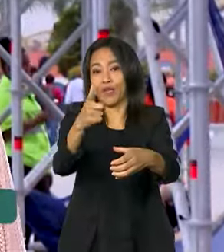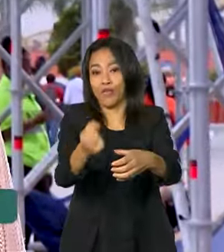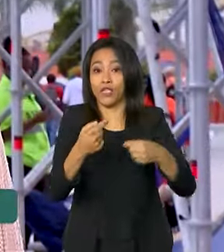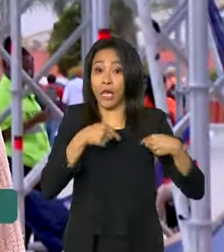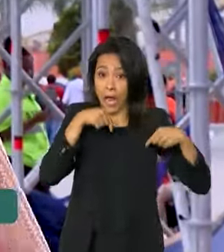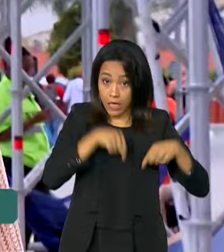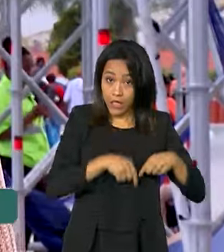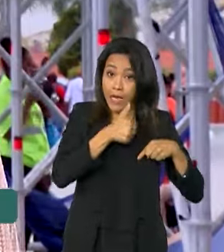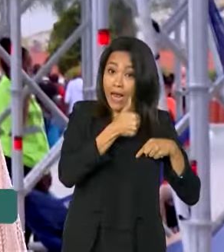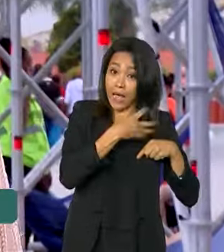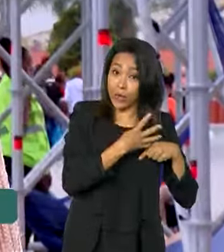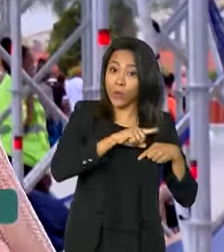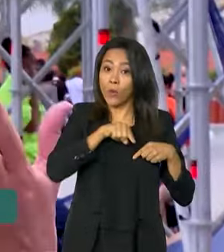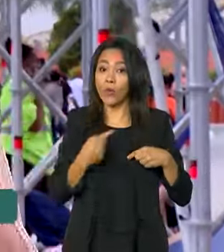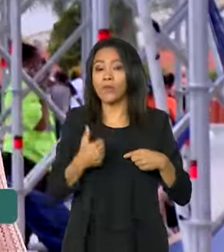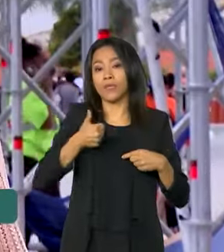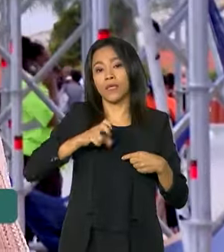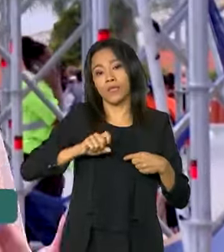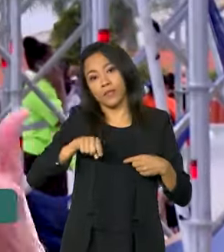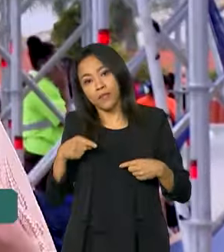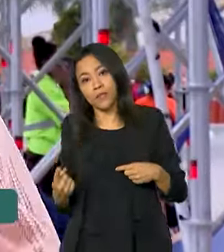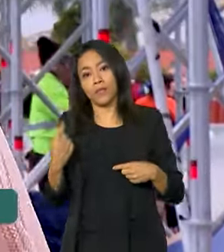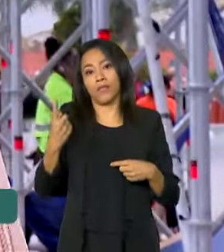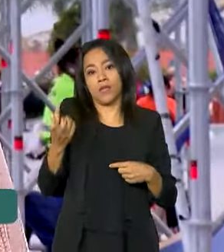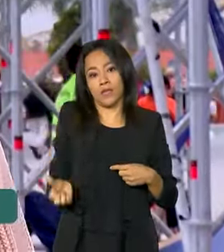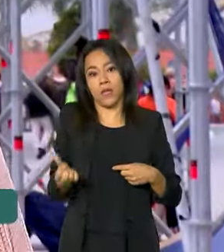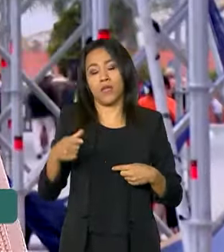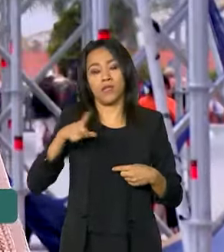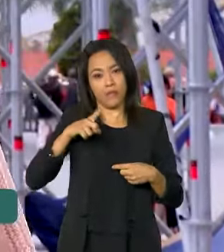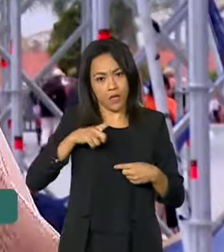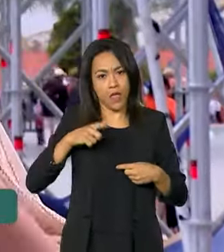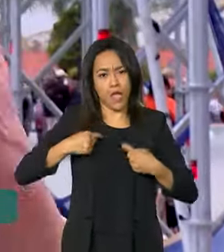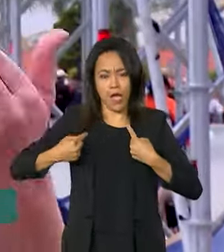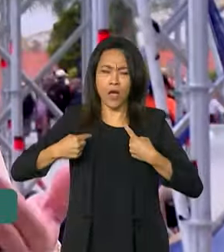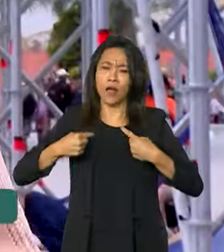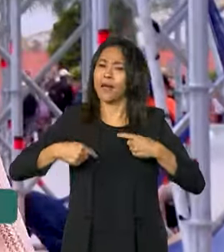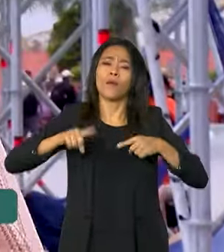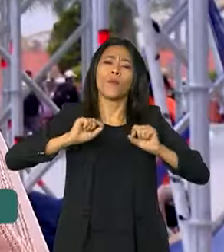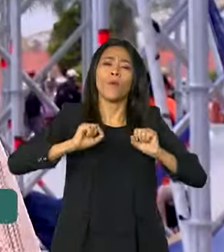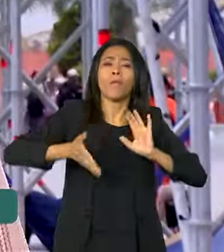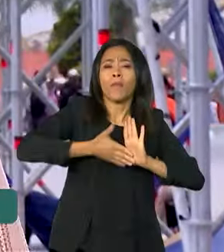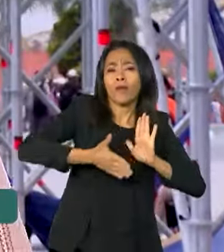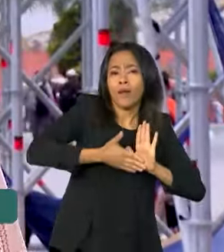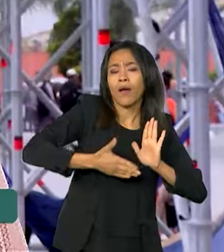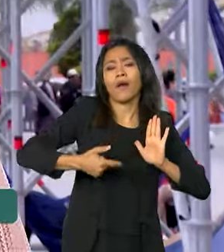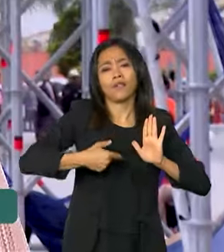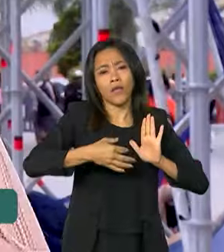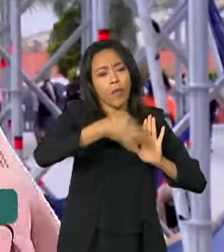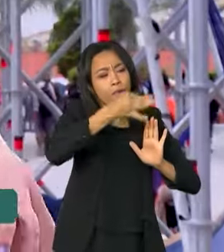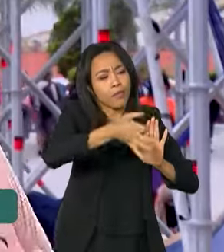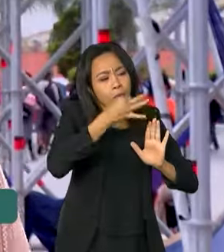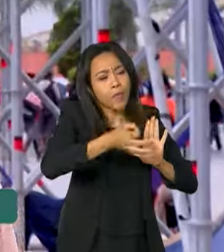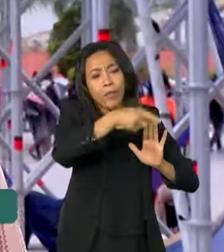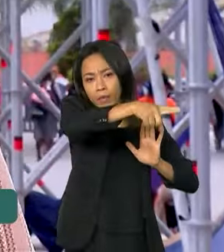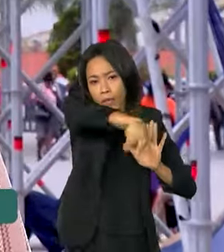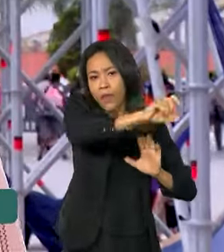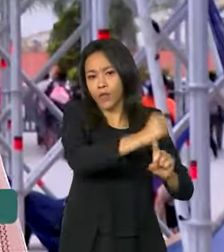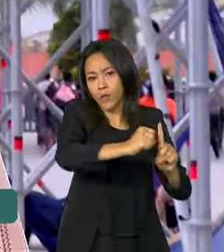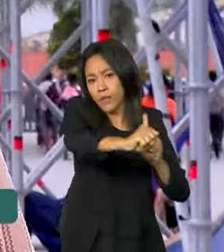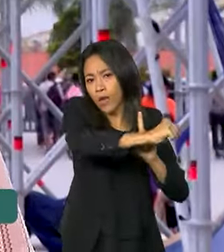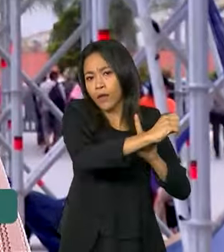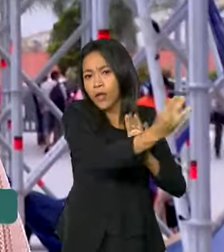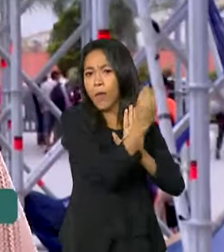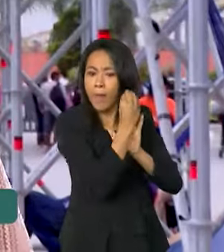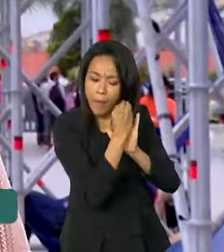e 16, nós teremos essas atividades autogestionadas, que são atividades propostas pela sociedade civil que se iniciam